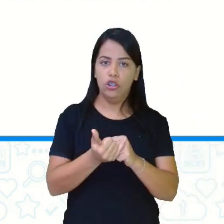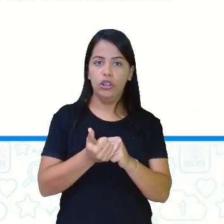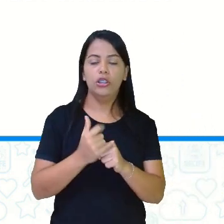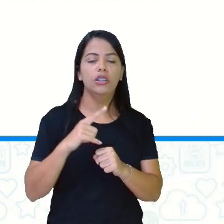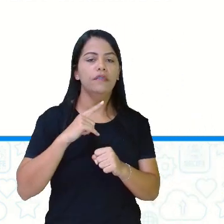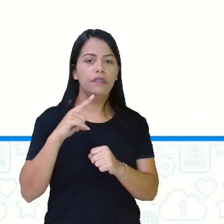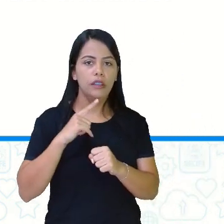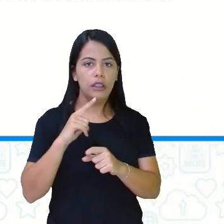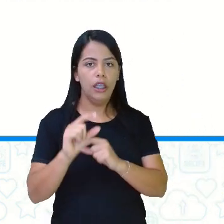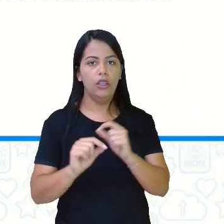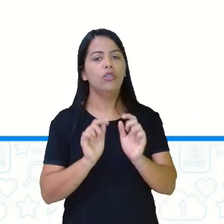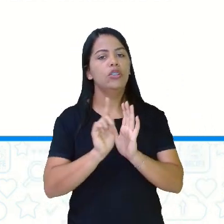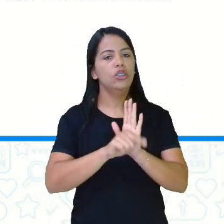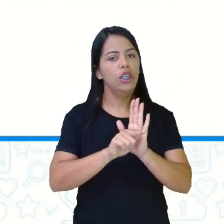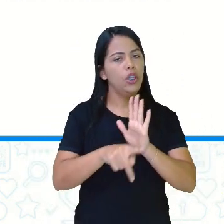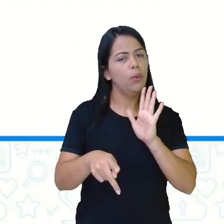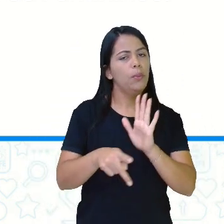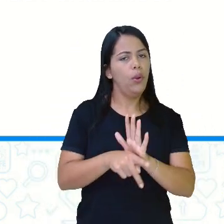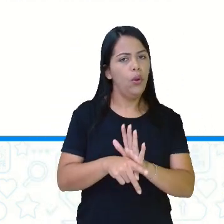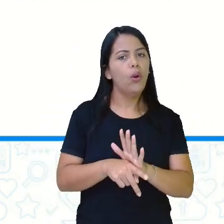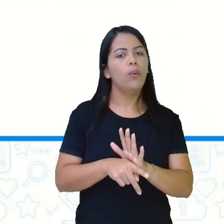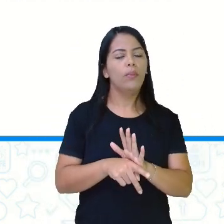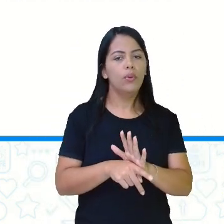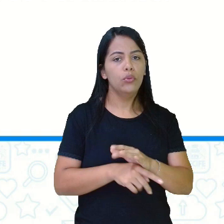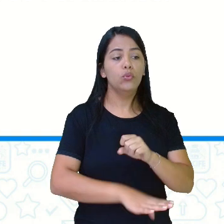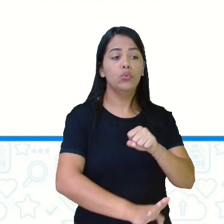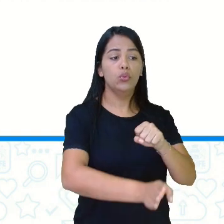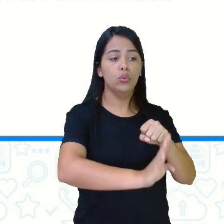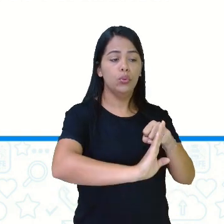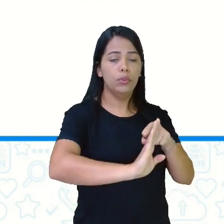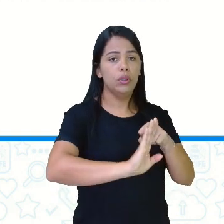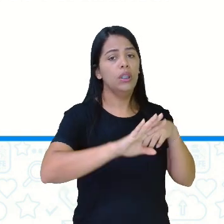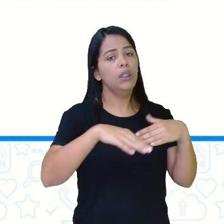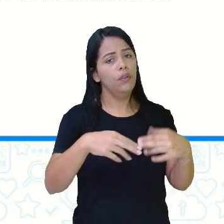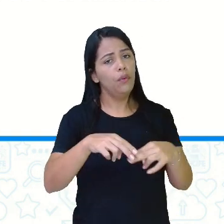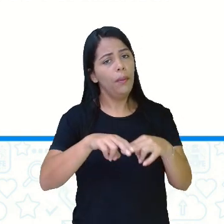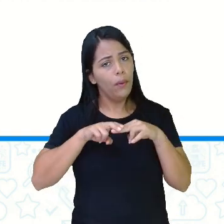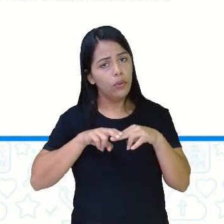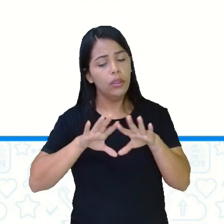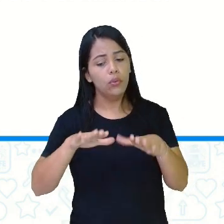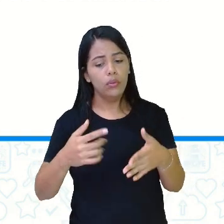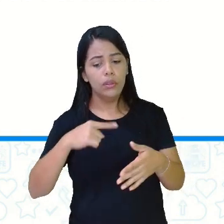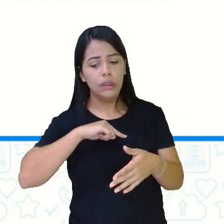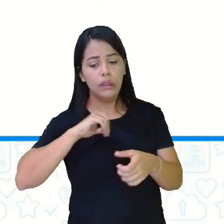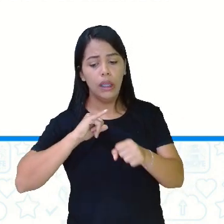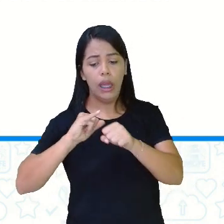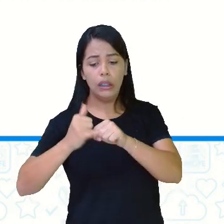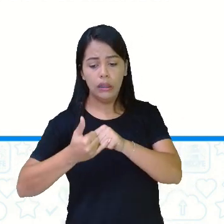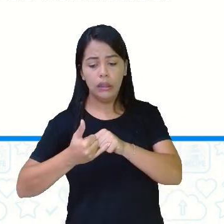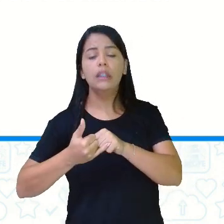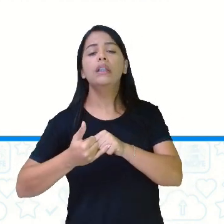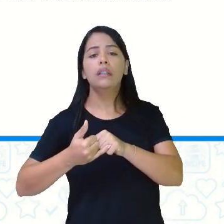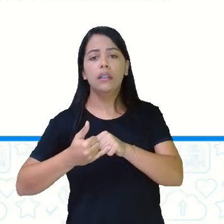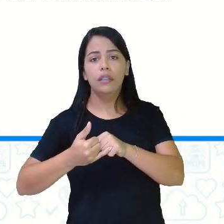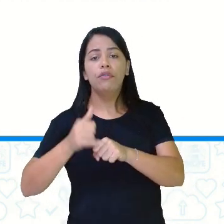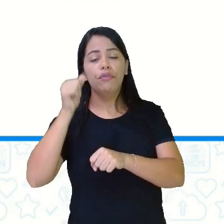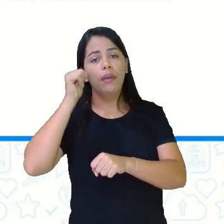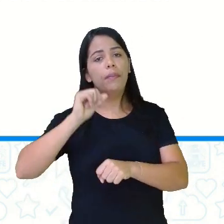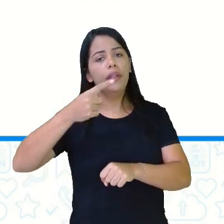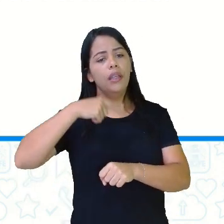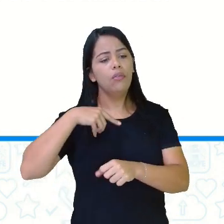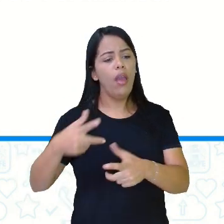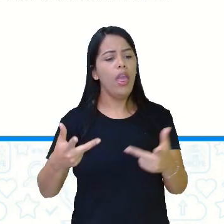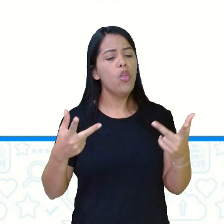substantivo. Por isso, a formação dos adjetivos feminino é igual à formação dos